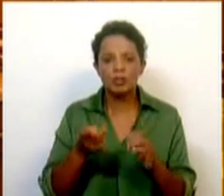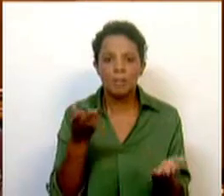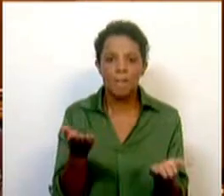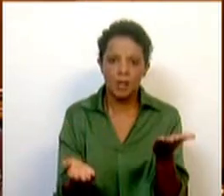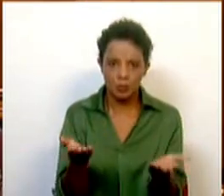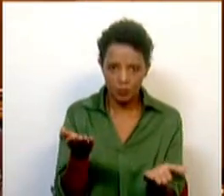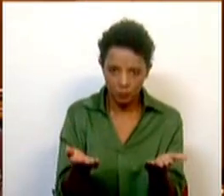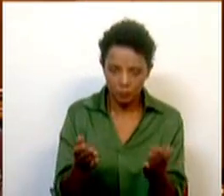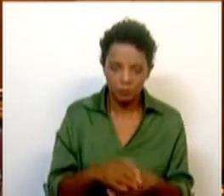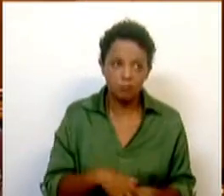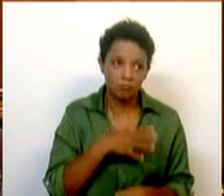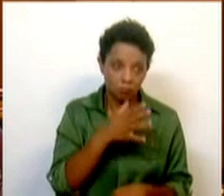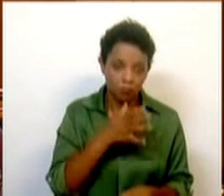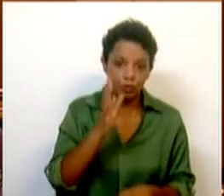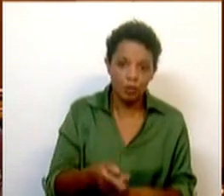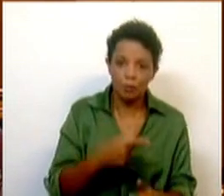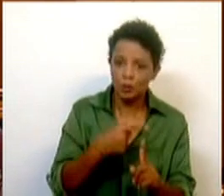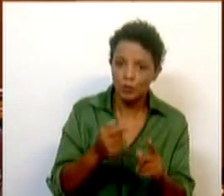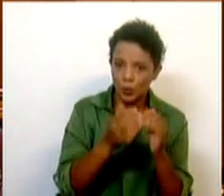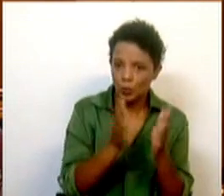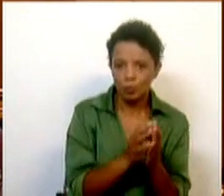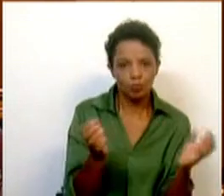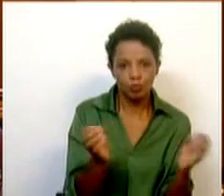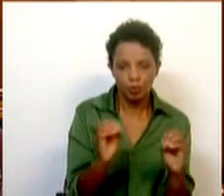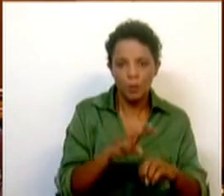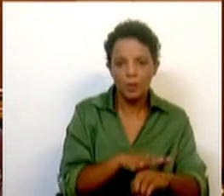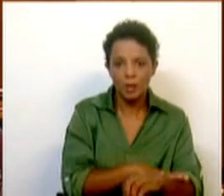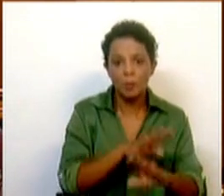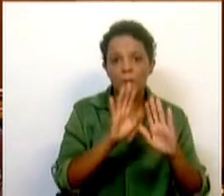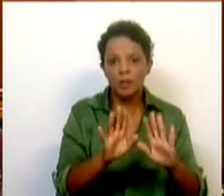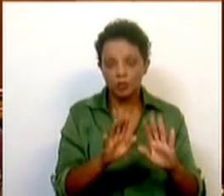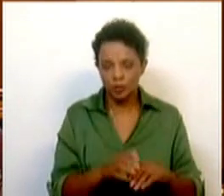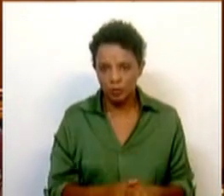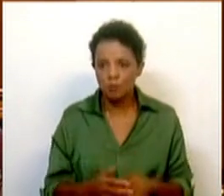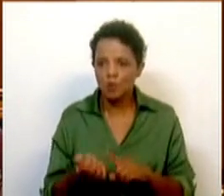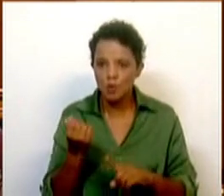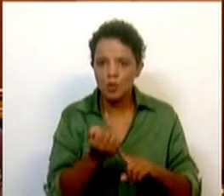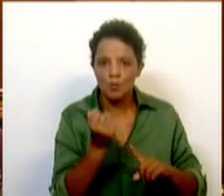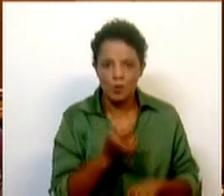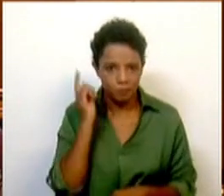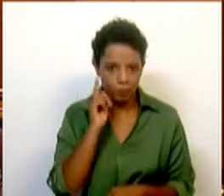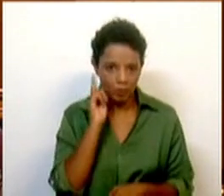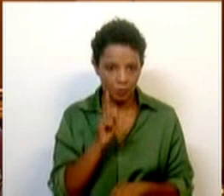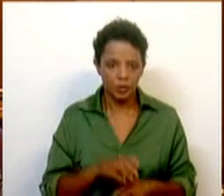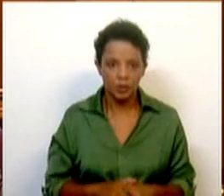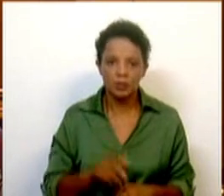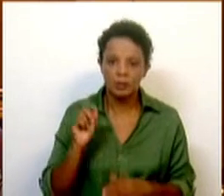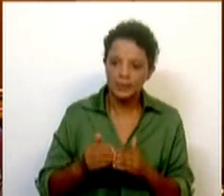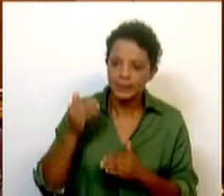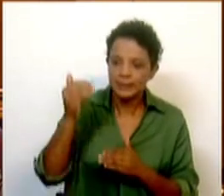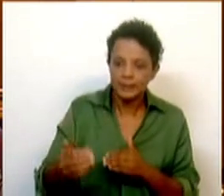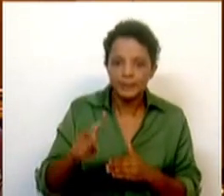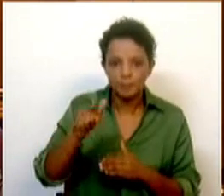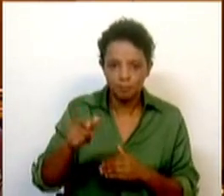também já que o disse, nem tudo foi positivo ao longo deste mandato, mas há de facto conquistas importantes e avanços